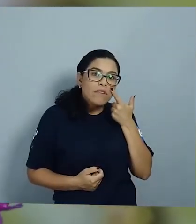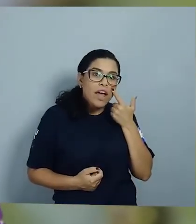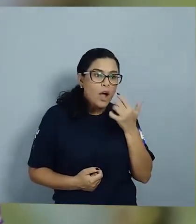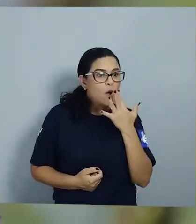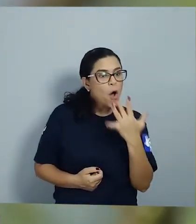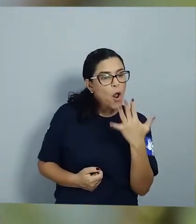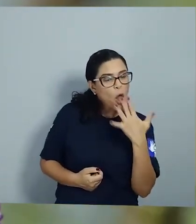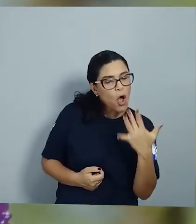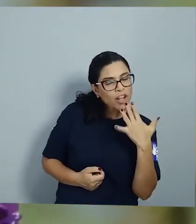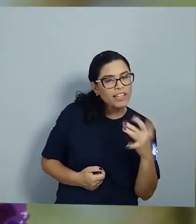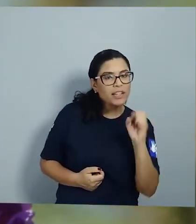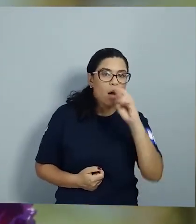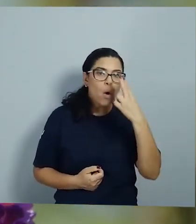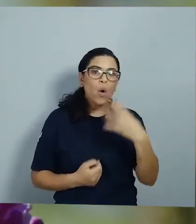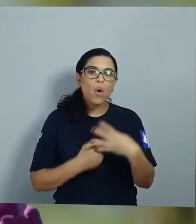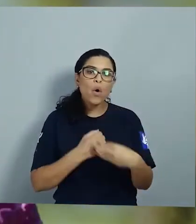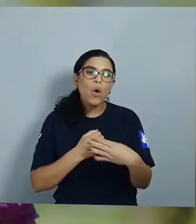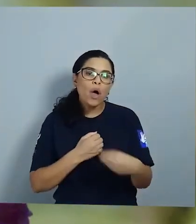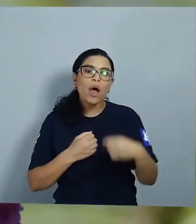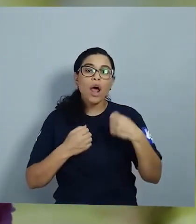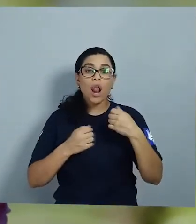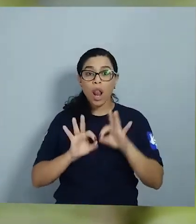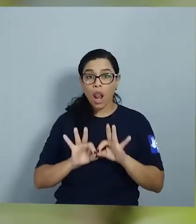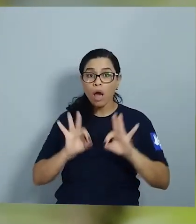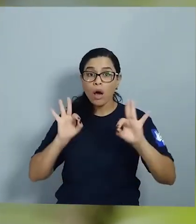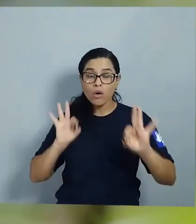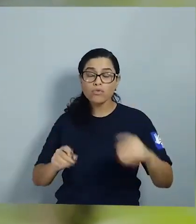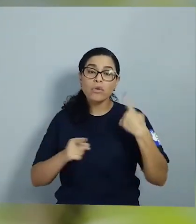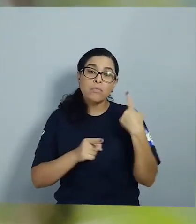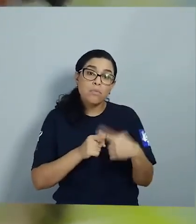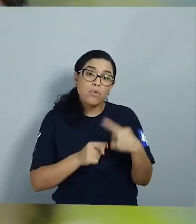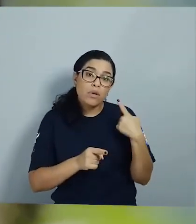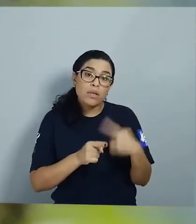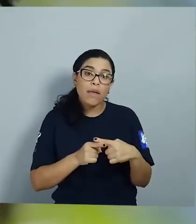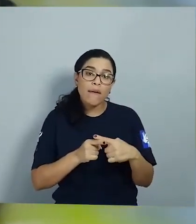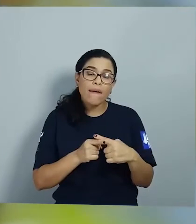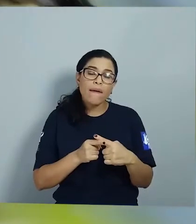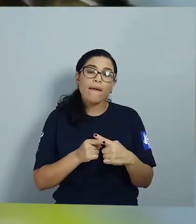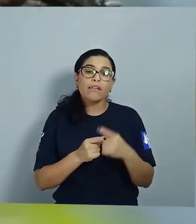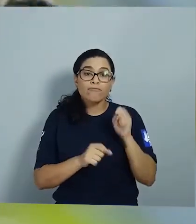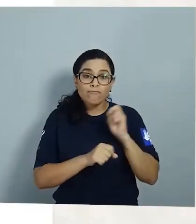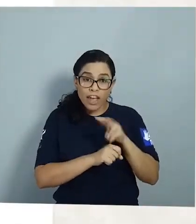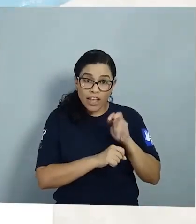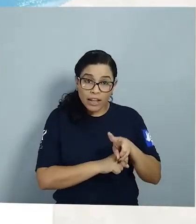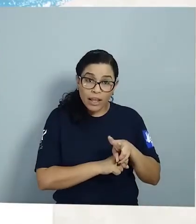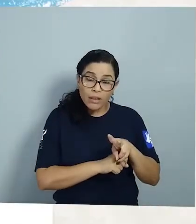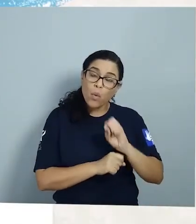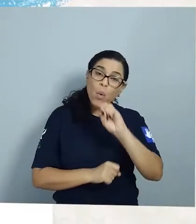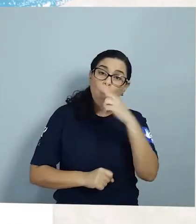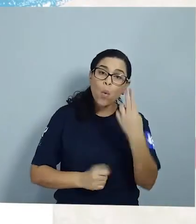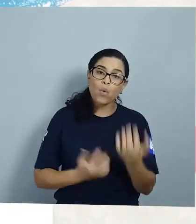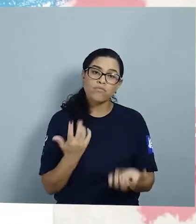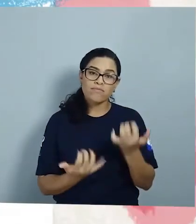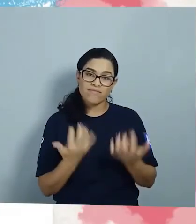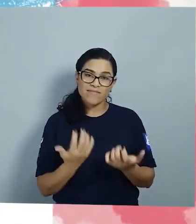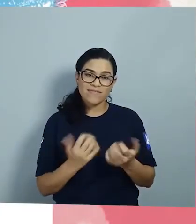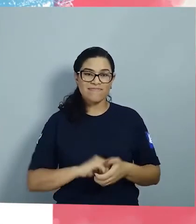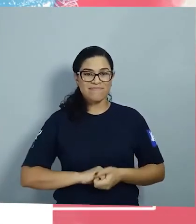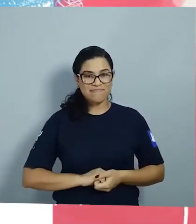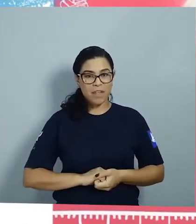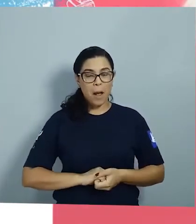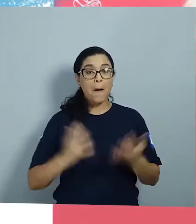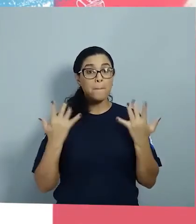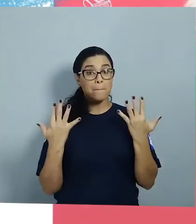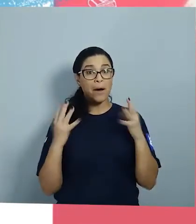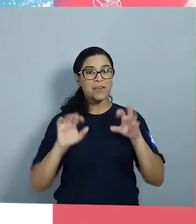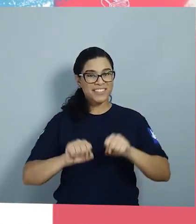lagarta colorida ou com pelinhos, fique longe, pois podem ser venenosas ou queimar Vamos colocar a mão na